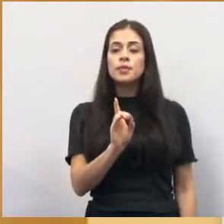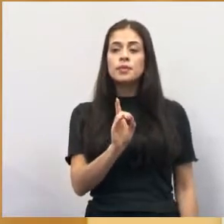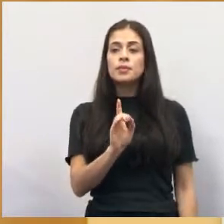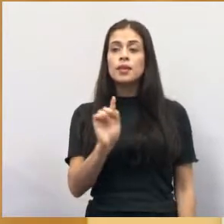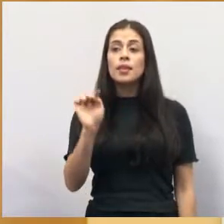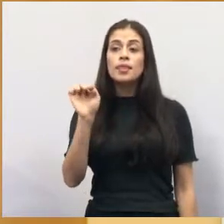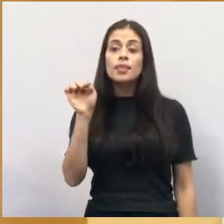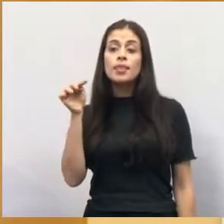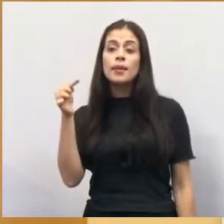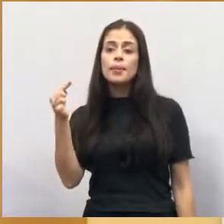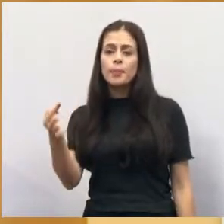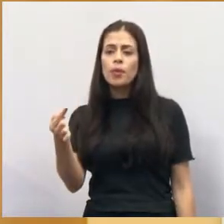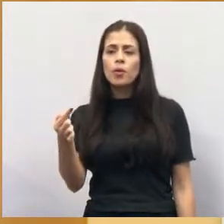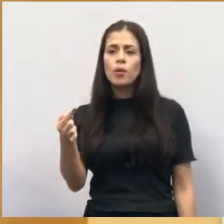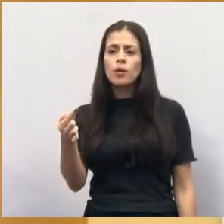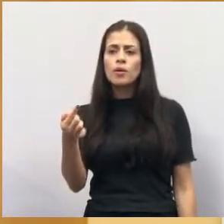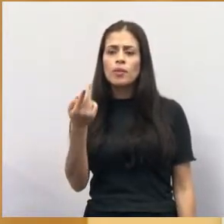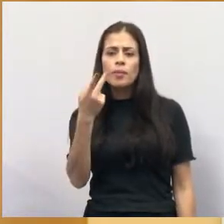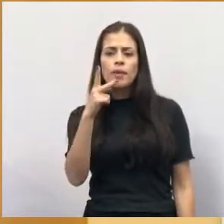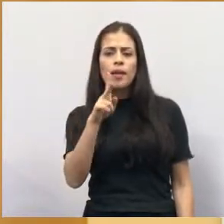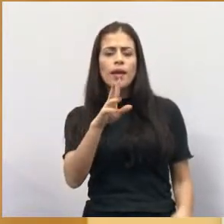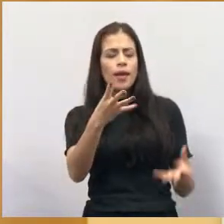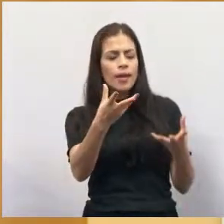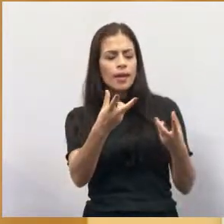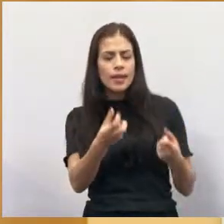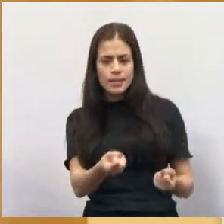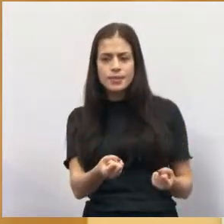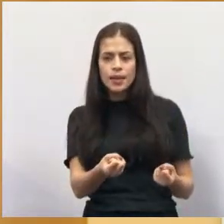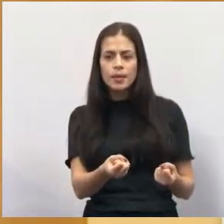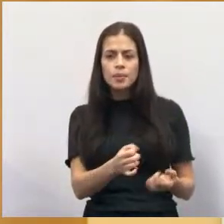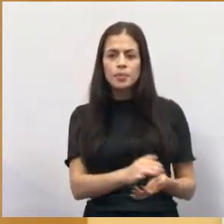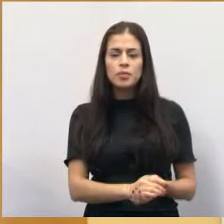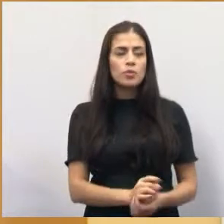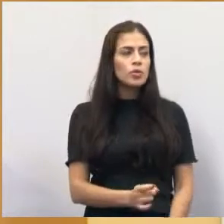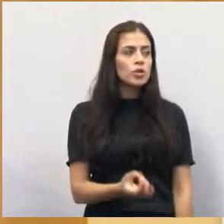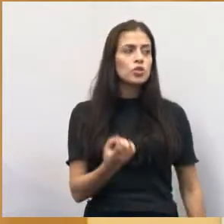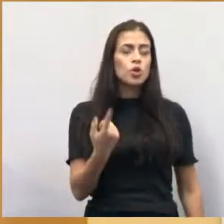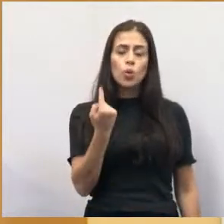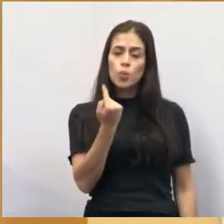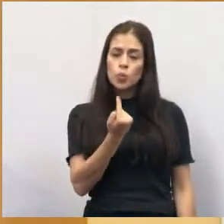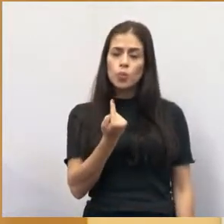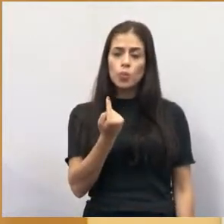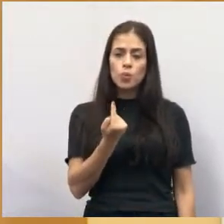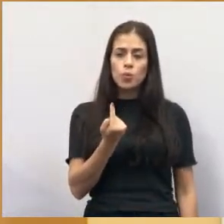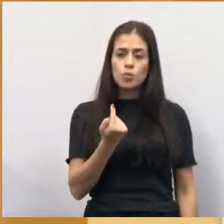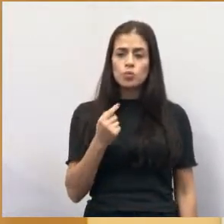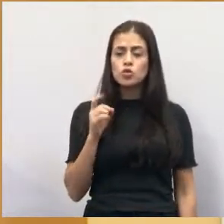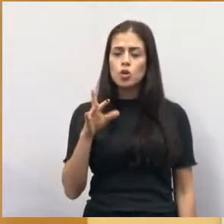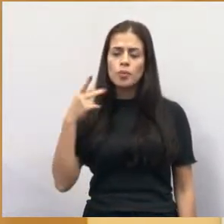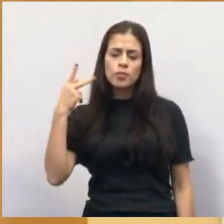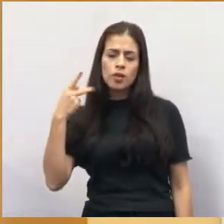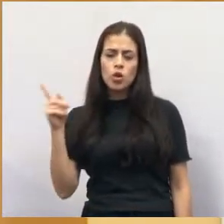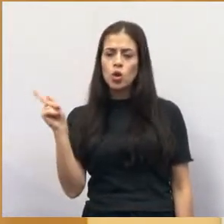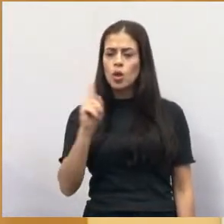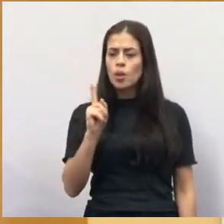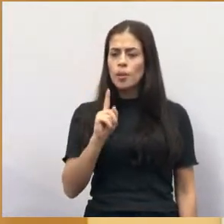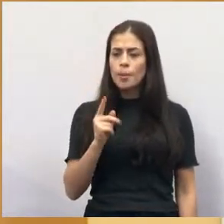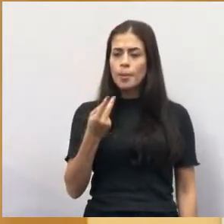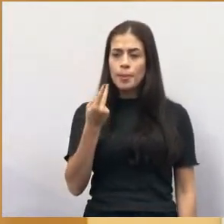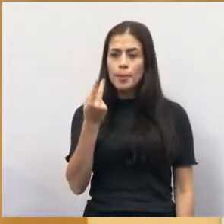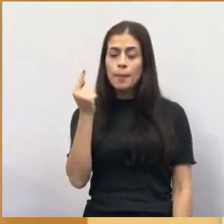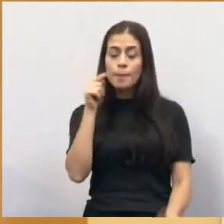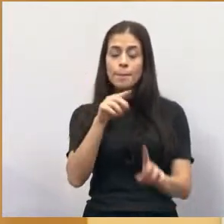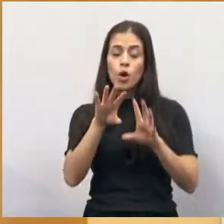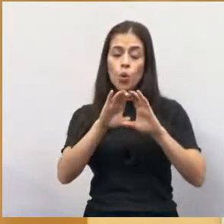depois a gente colhe o fruto. E não colhe o fruto do ponto de vista individual para o vereador, mas colhe o fruto do ponto de vista